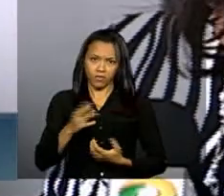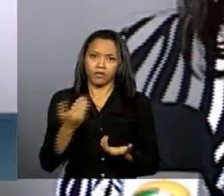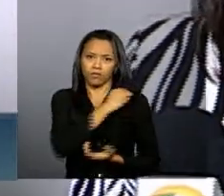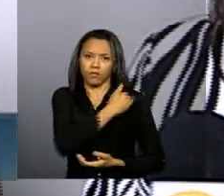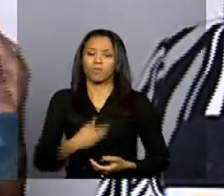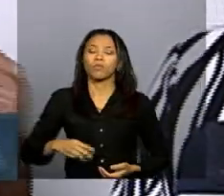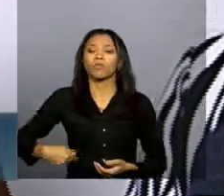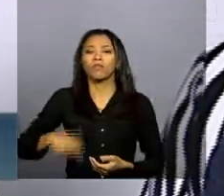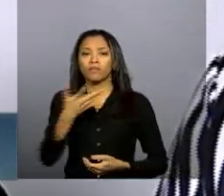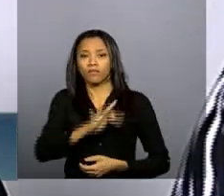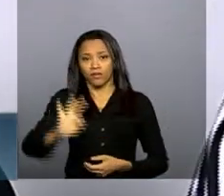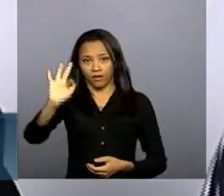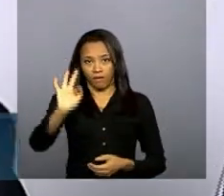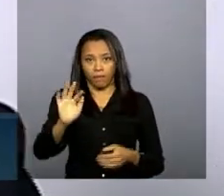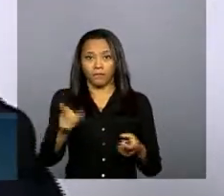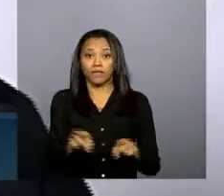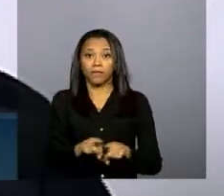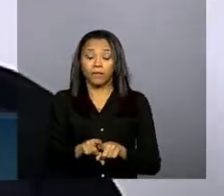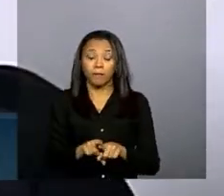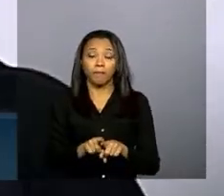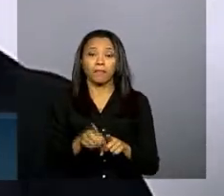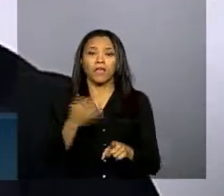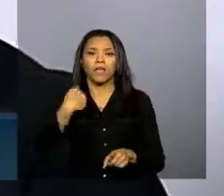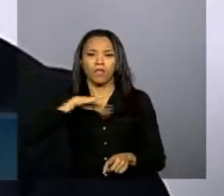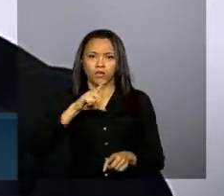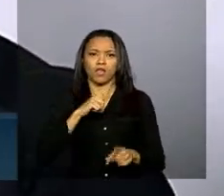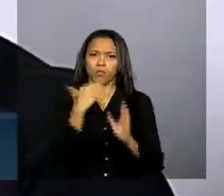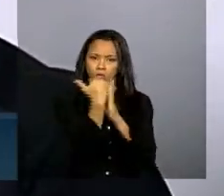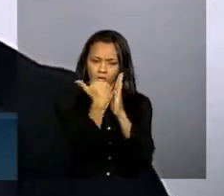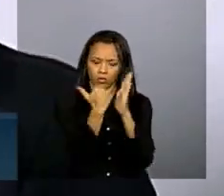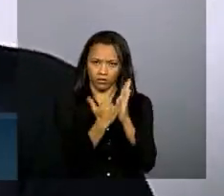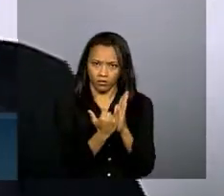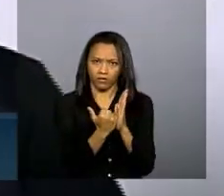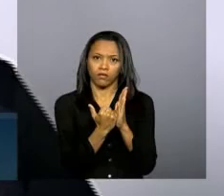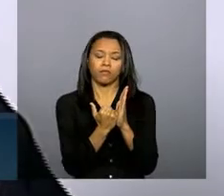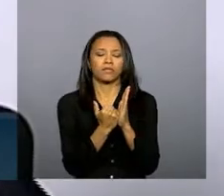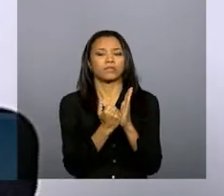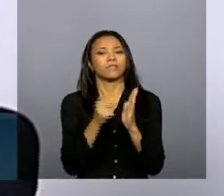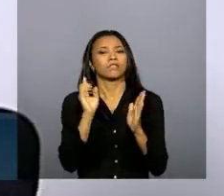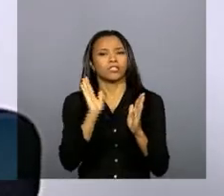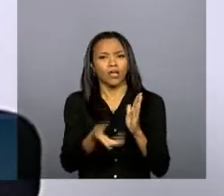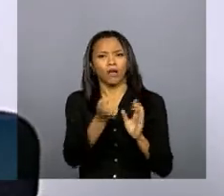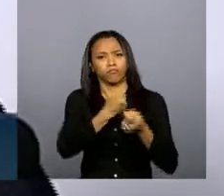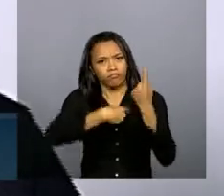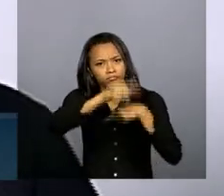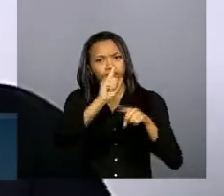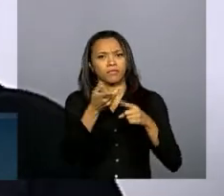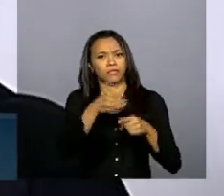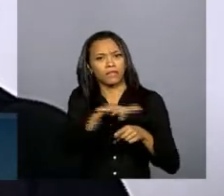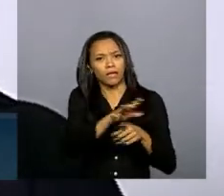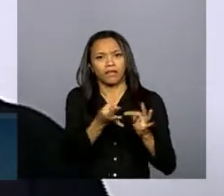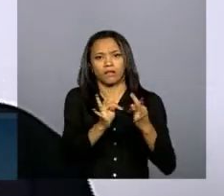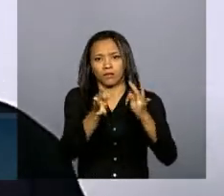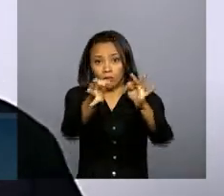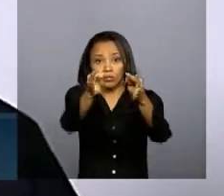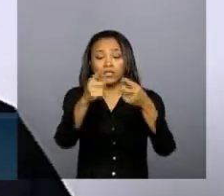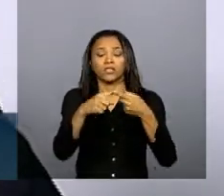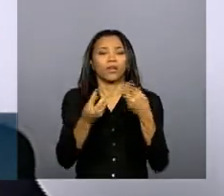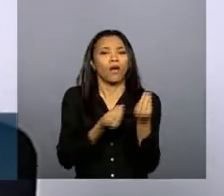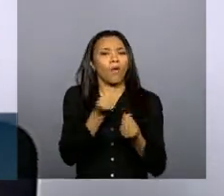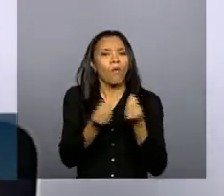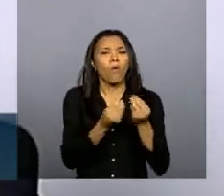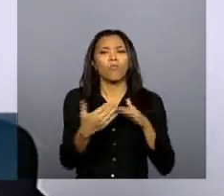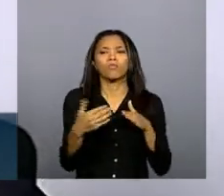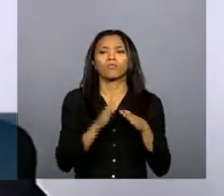cooperação o produtor de águas é um programa que nós temos na Agência Nacional de Águas exitoso em relação a tecnologias a modo de abordagem do